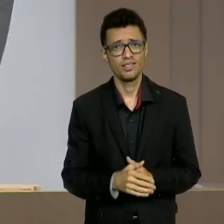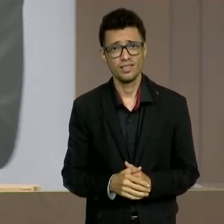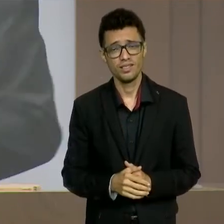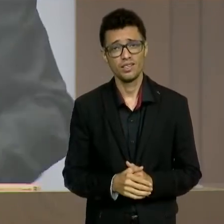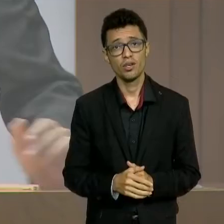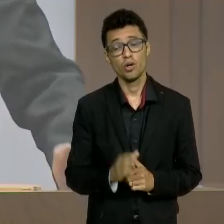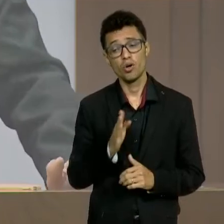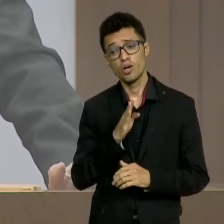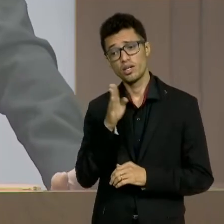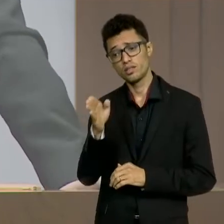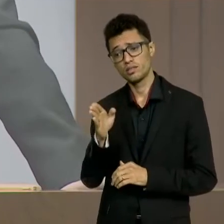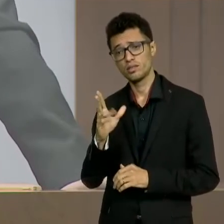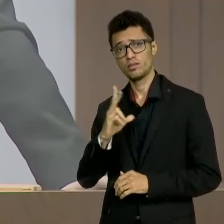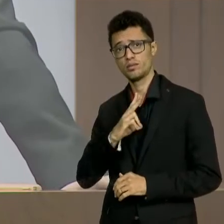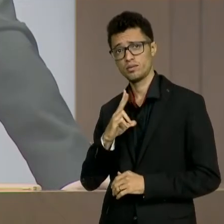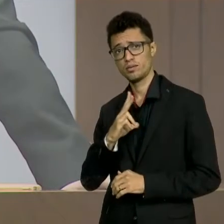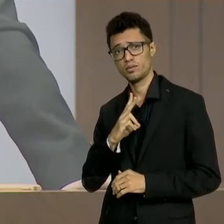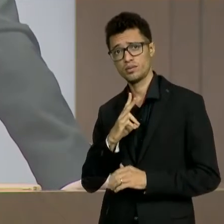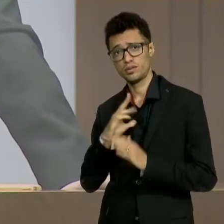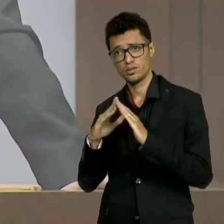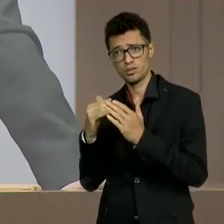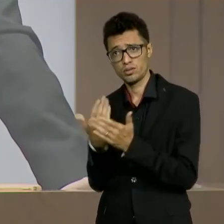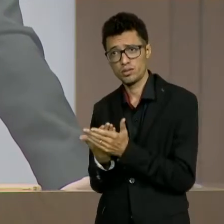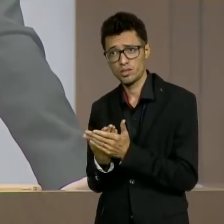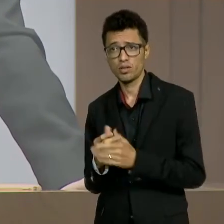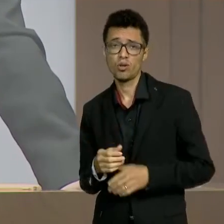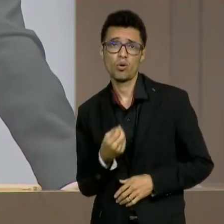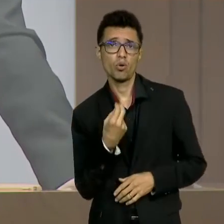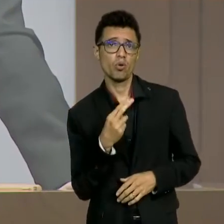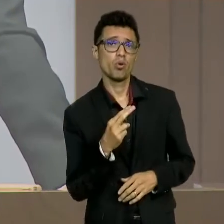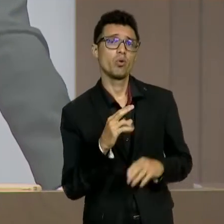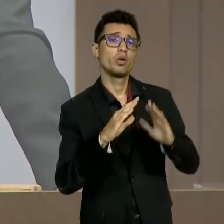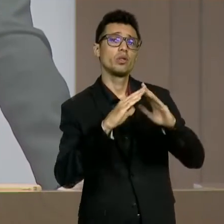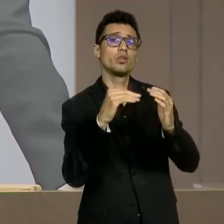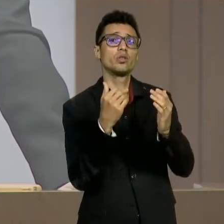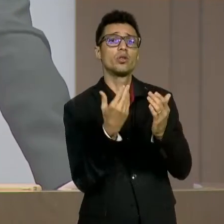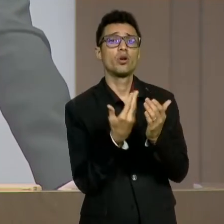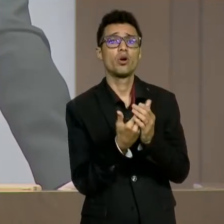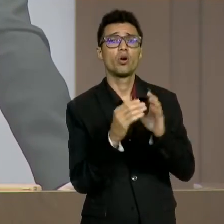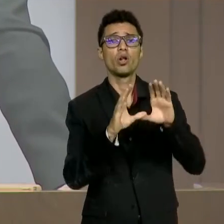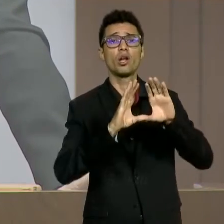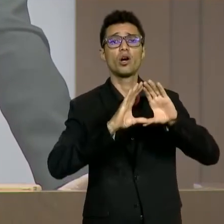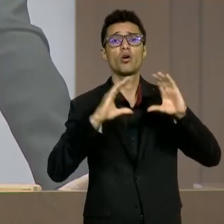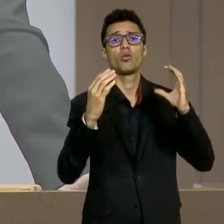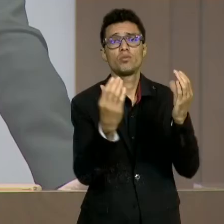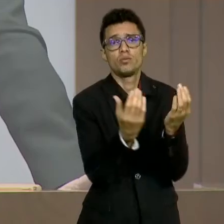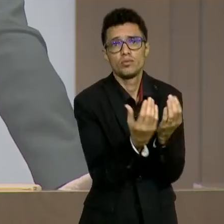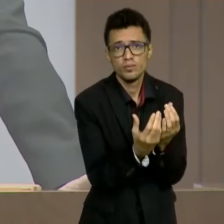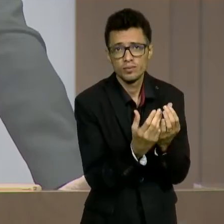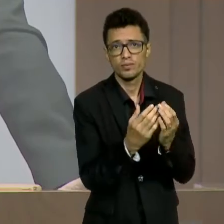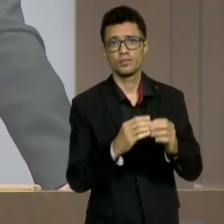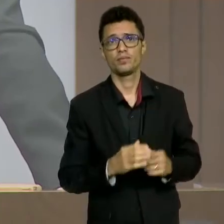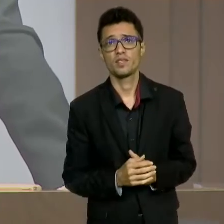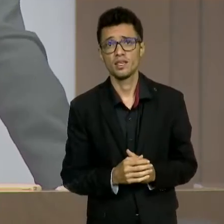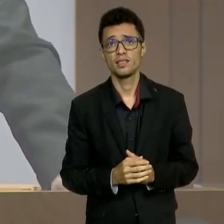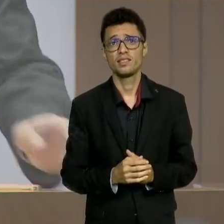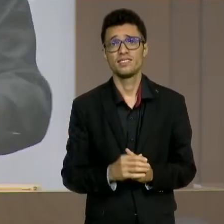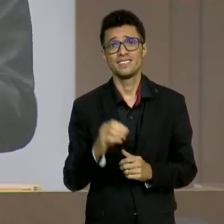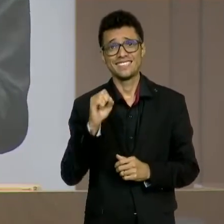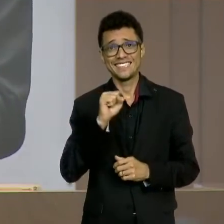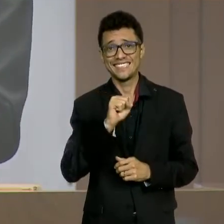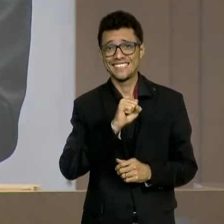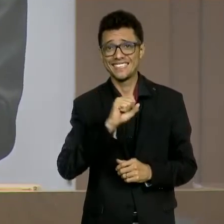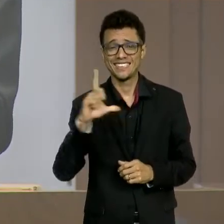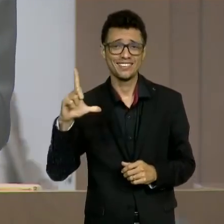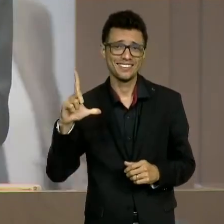estudam em escolas comunitárias. São Luís ainda está muito longe. 40% apenas